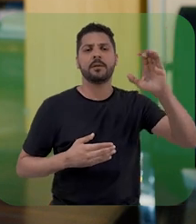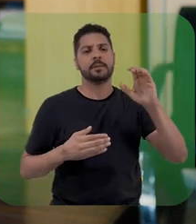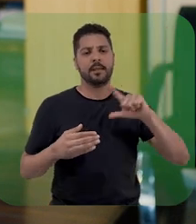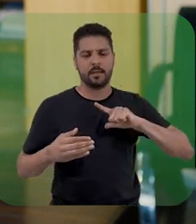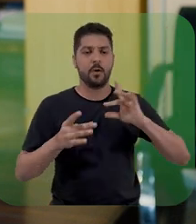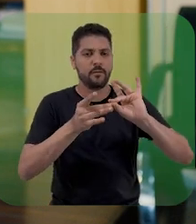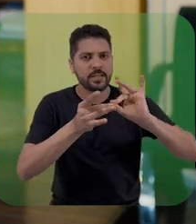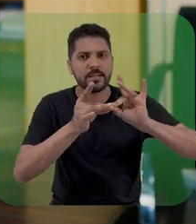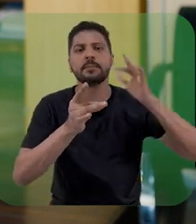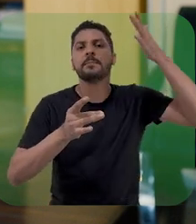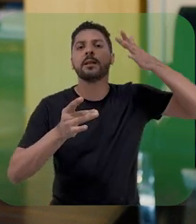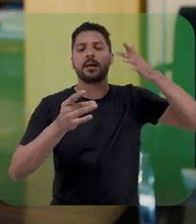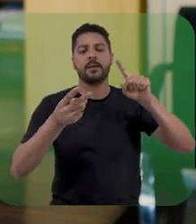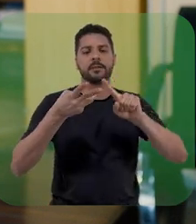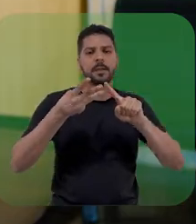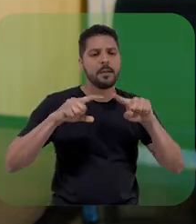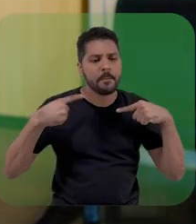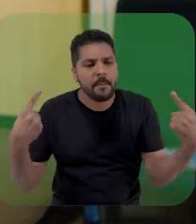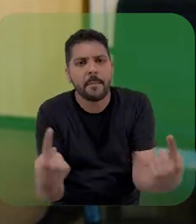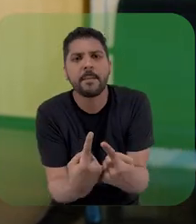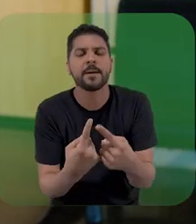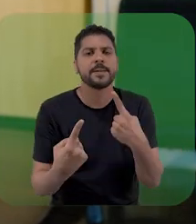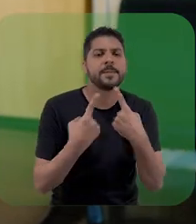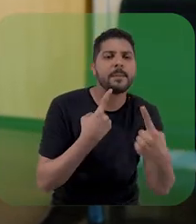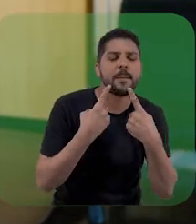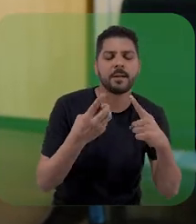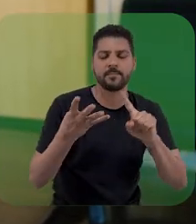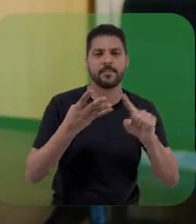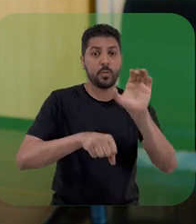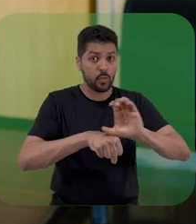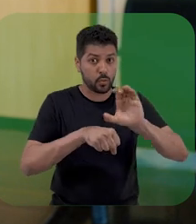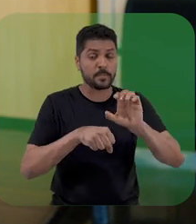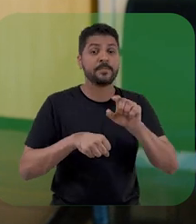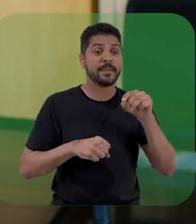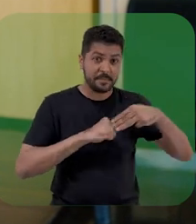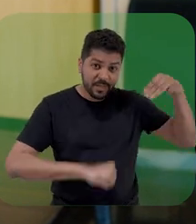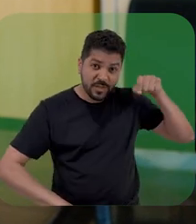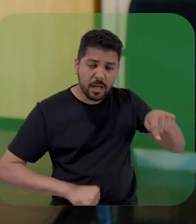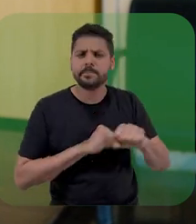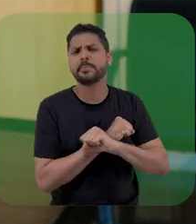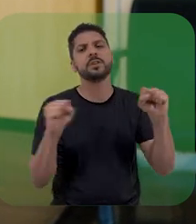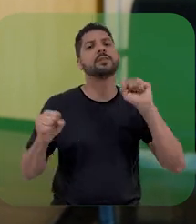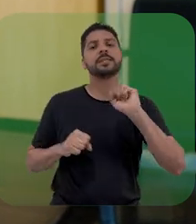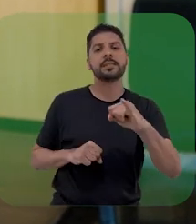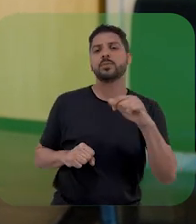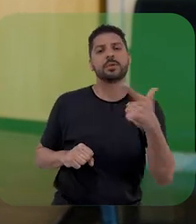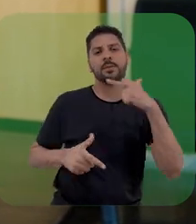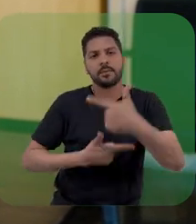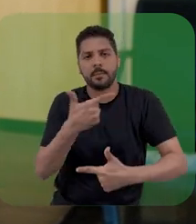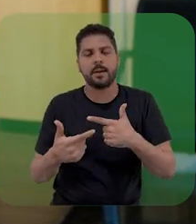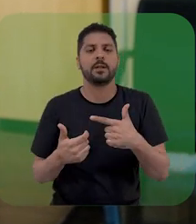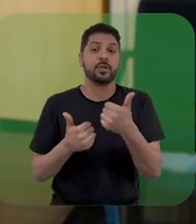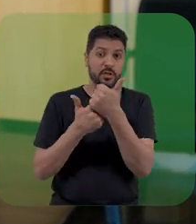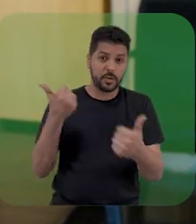palestras, rodas de diálogo e cursos. A oferta desse mestrado não teria sido possível sem o empenho e o envolvimento